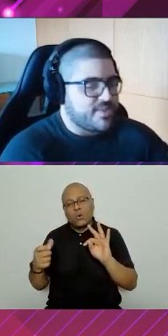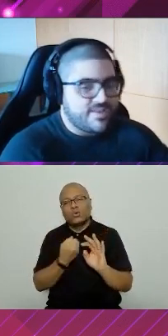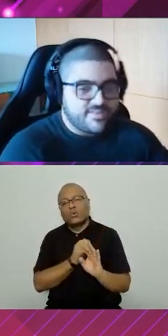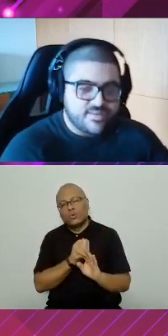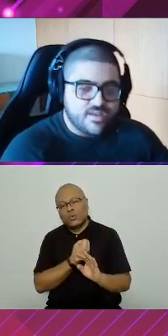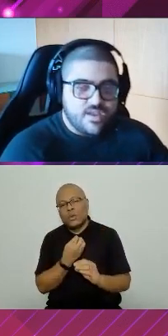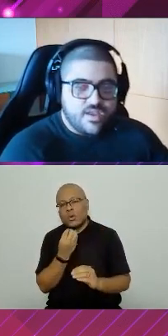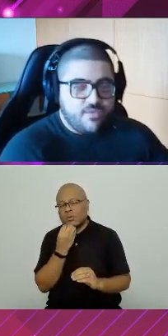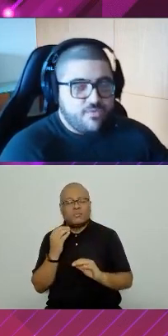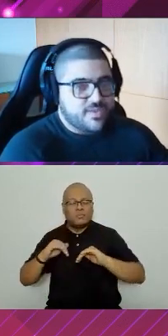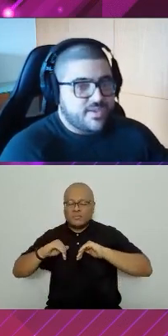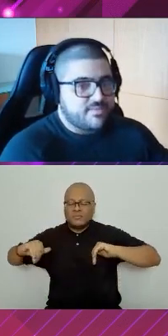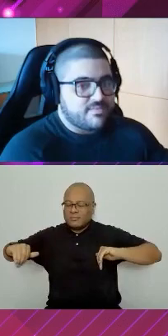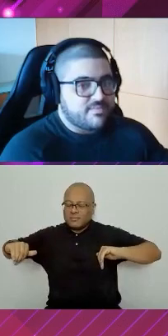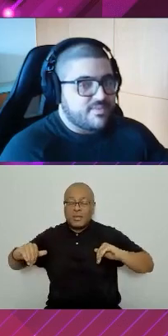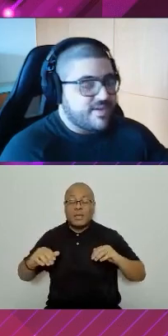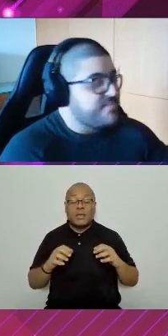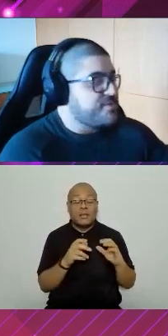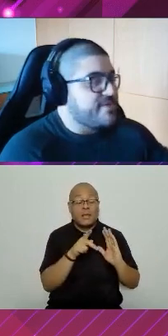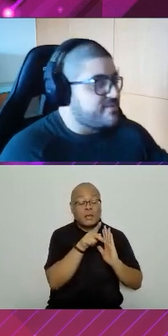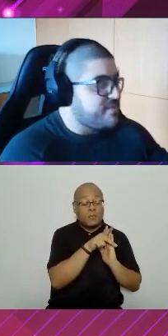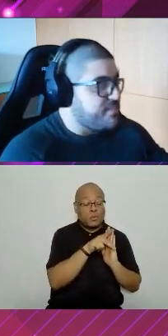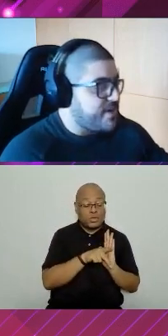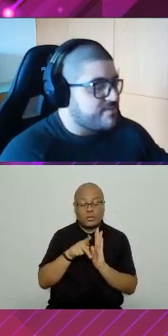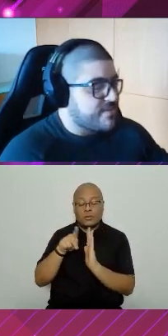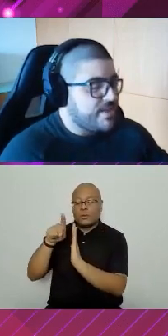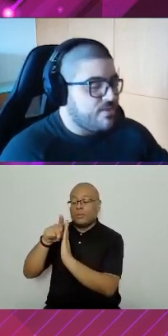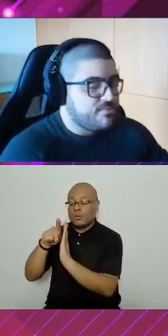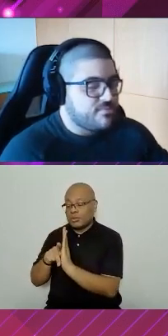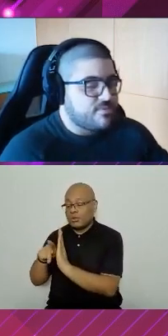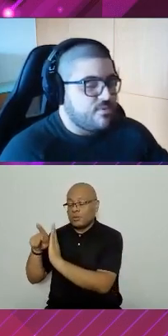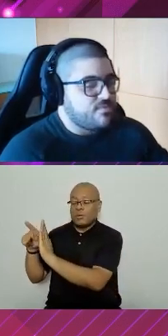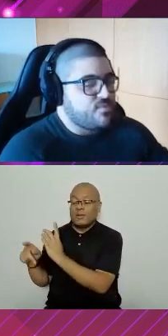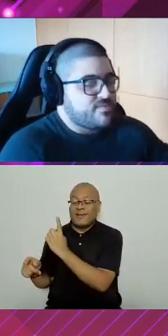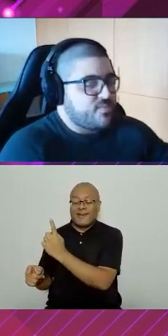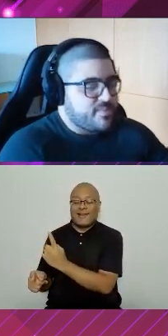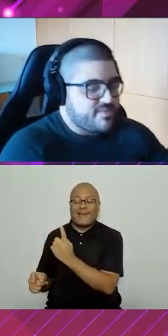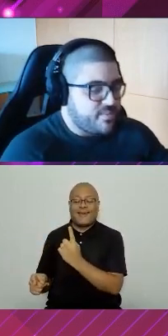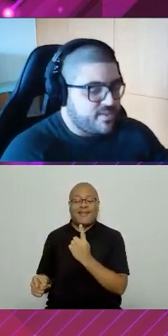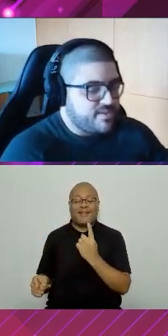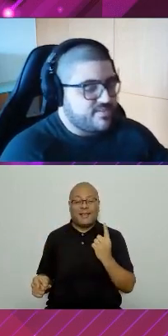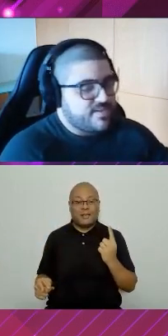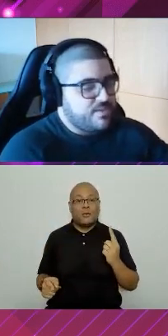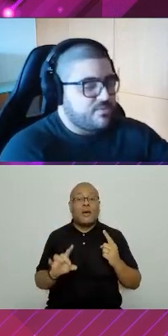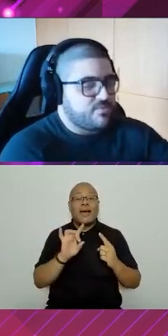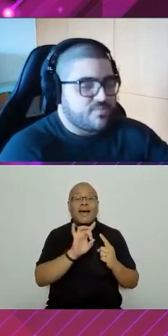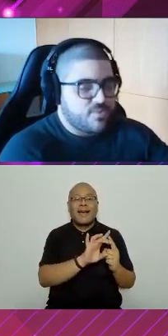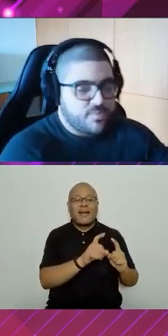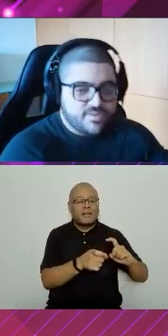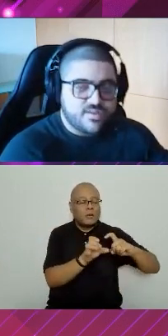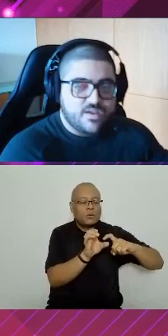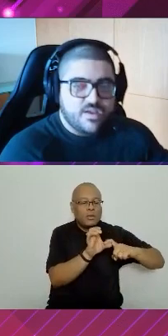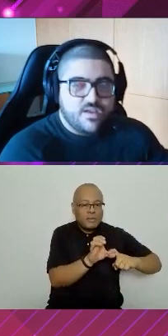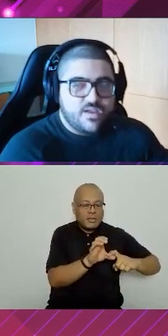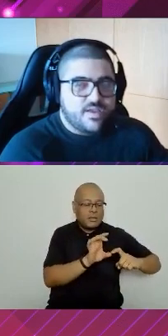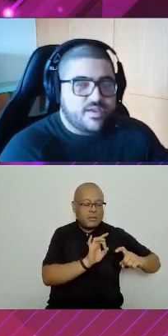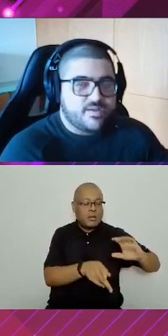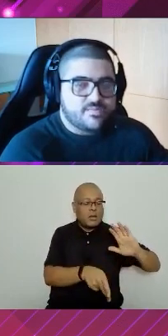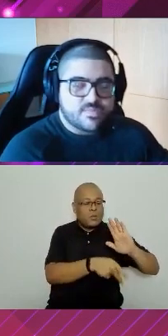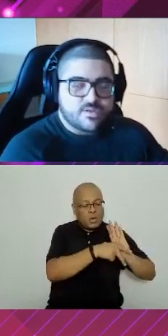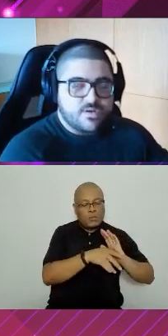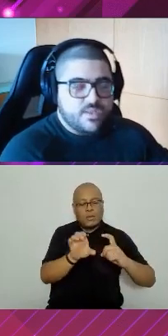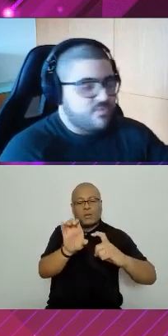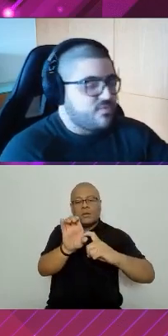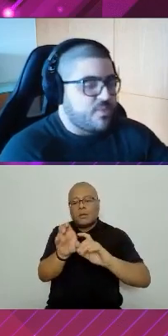oportunidades, eu vou ter três projetos separados, cada um com suas próprias dependências, cada um com suas próprias...